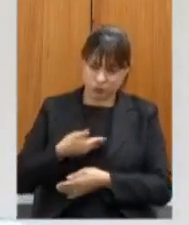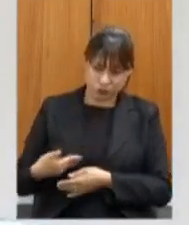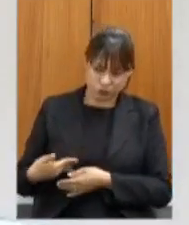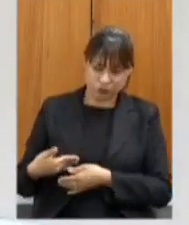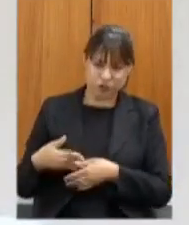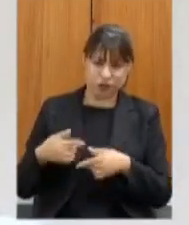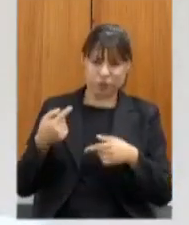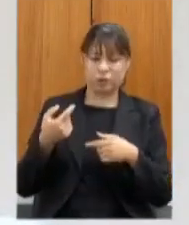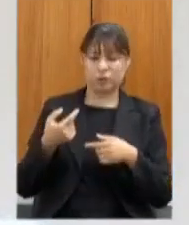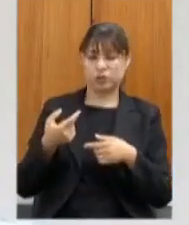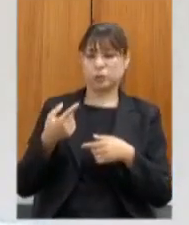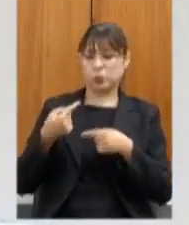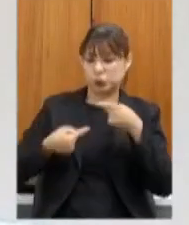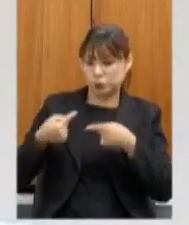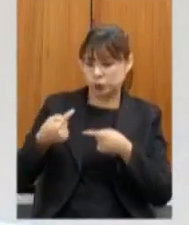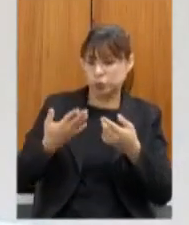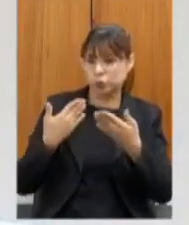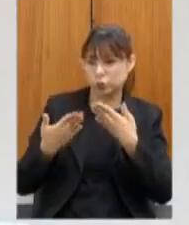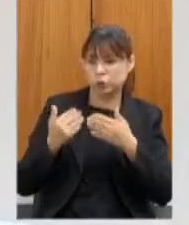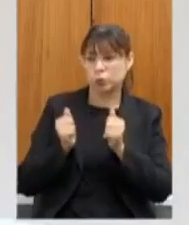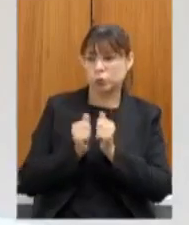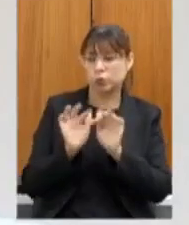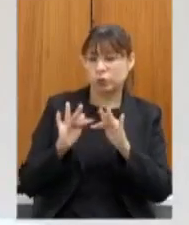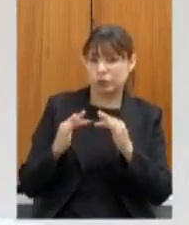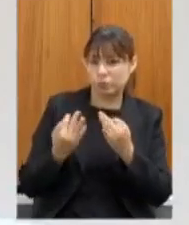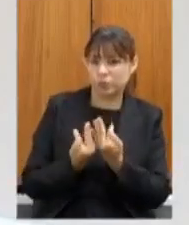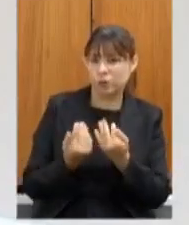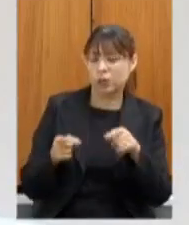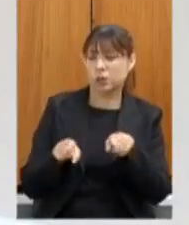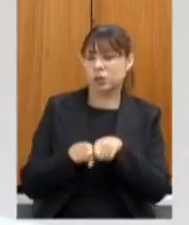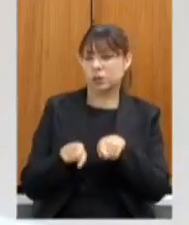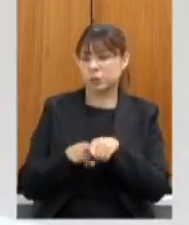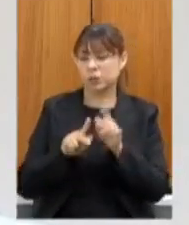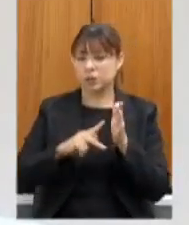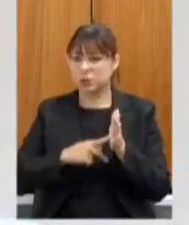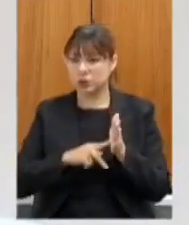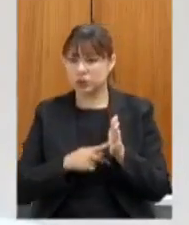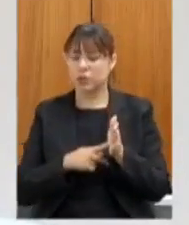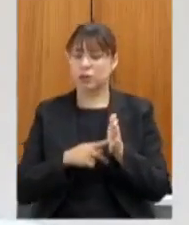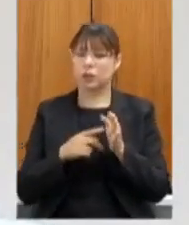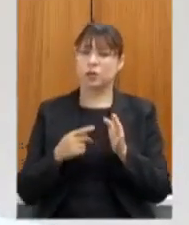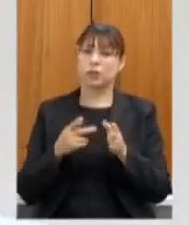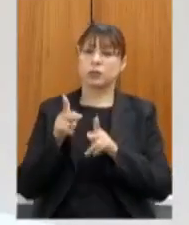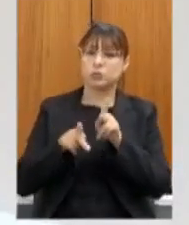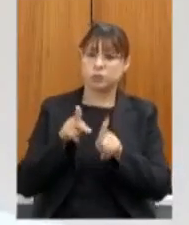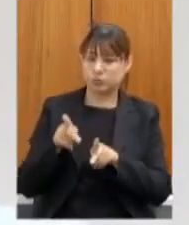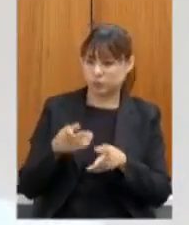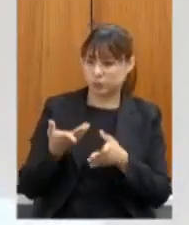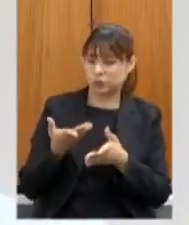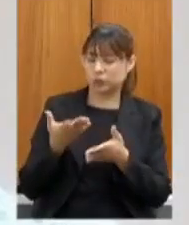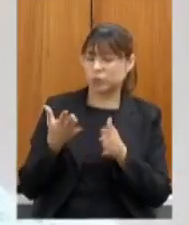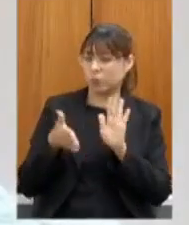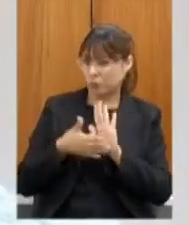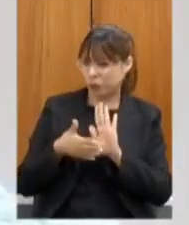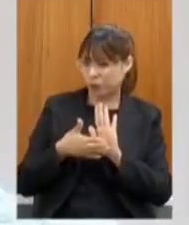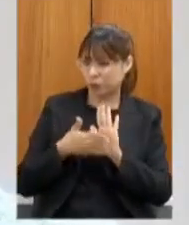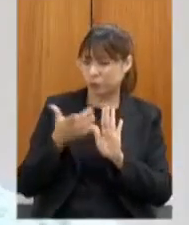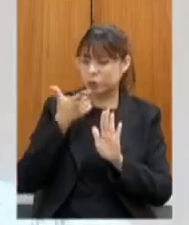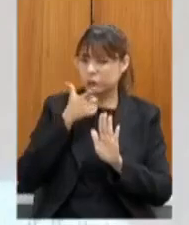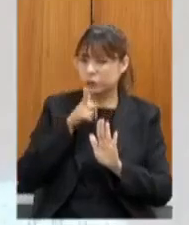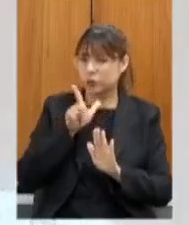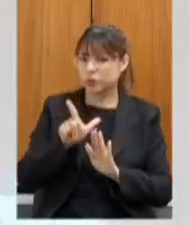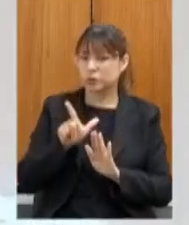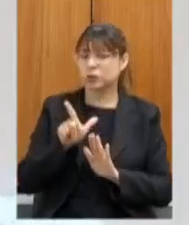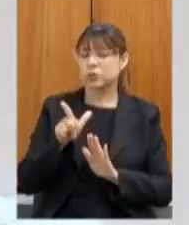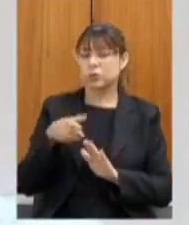sindicatos da educação aos pais educadores e a sociedade em geral uma proposta de avanço para um possível novo